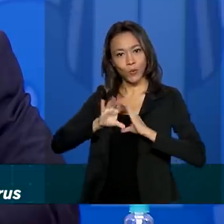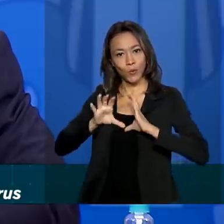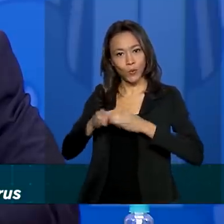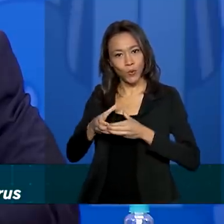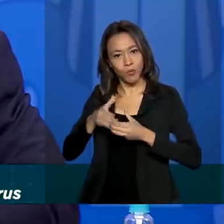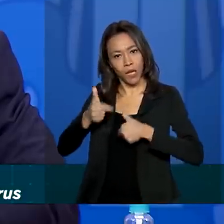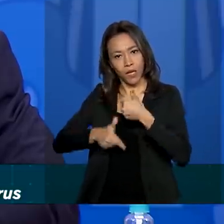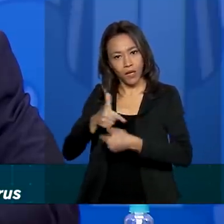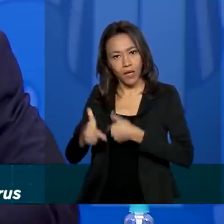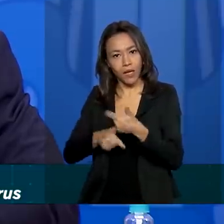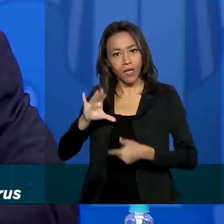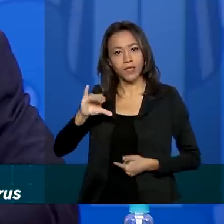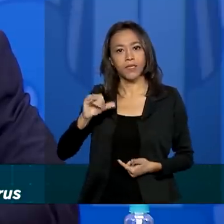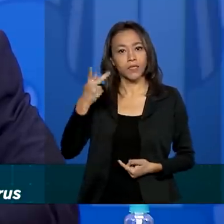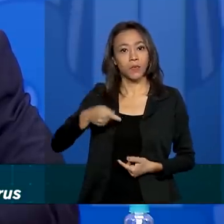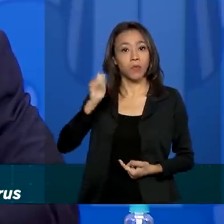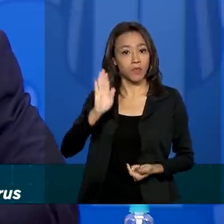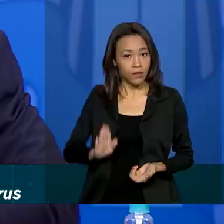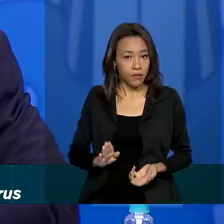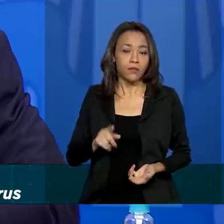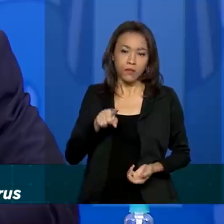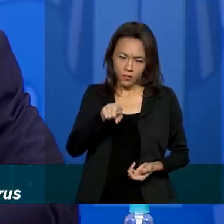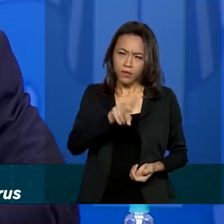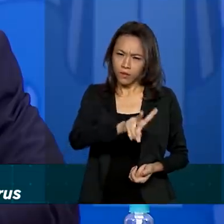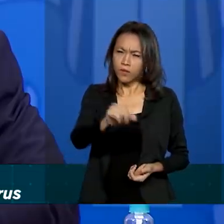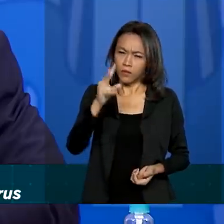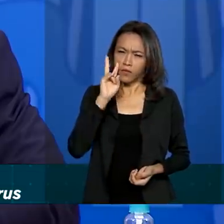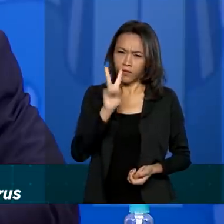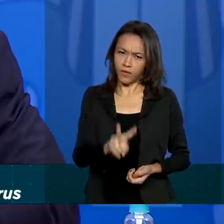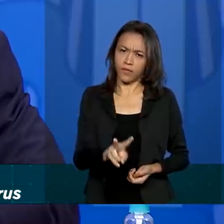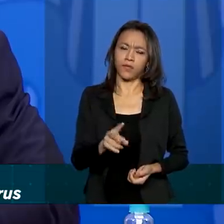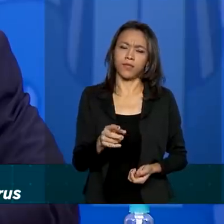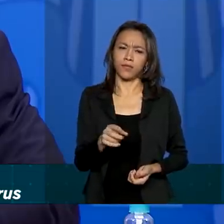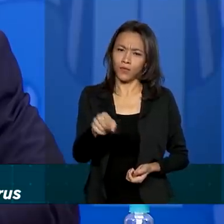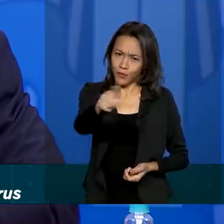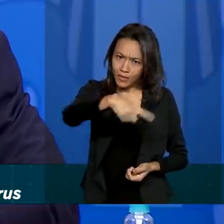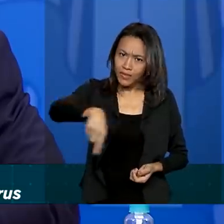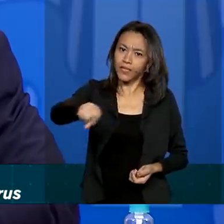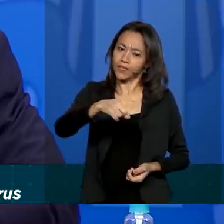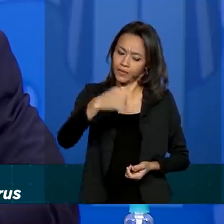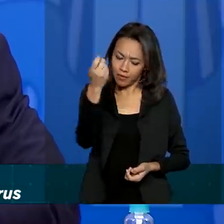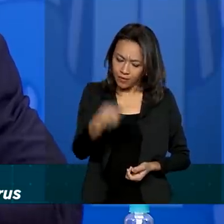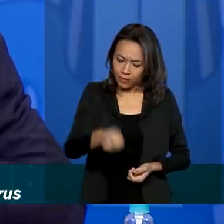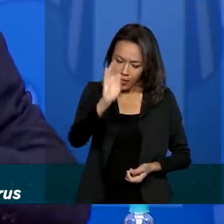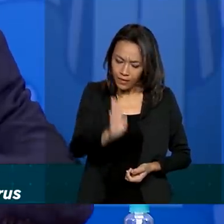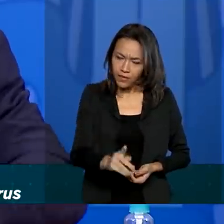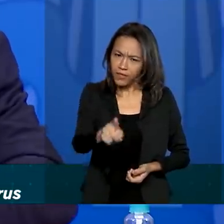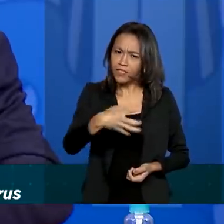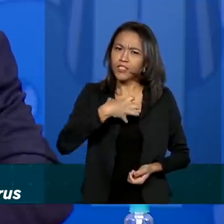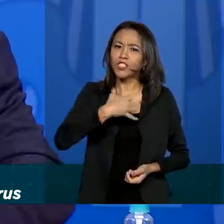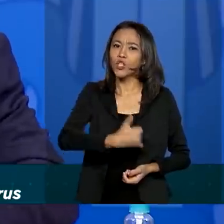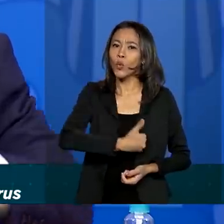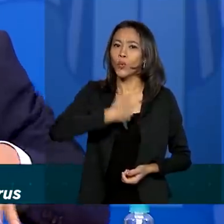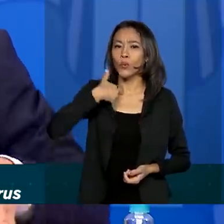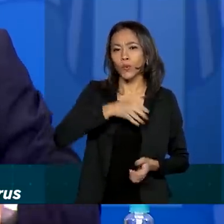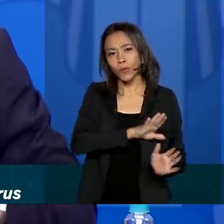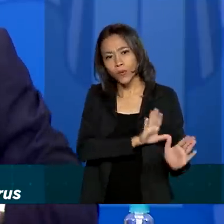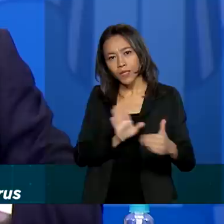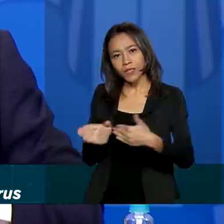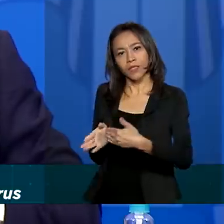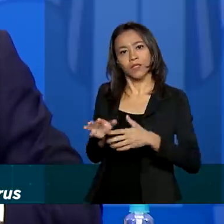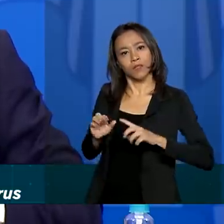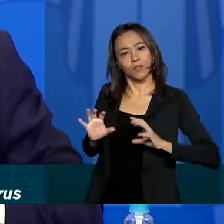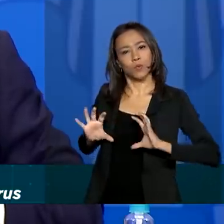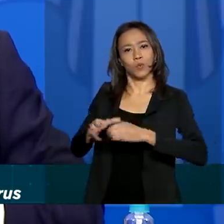ciência brasileira, que vocês vão ver. Eu espero que vocês também, como brasileiros, tenham muito orgulho desse nosso time de